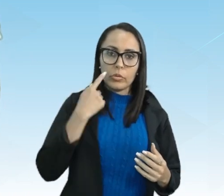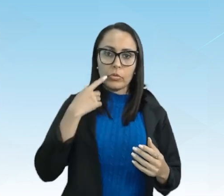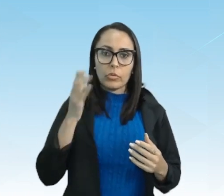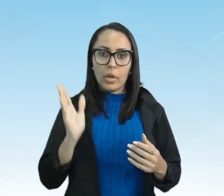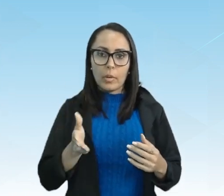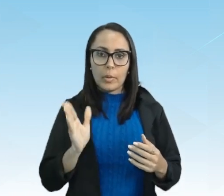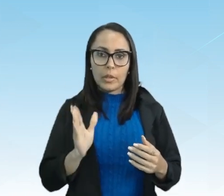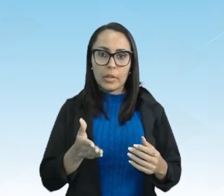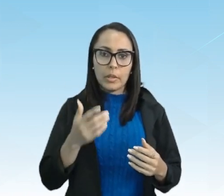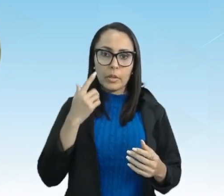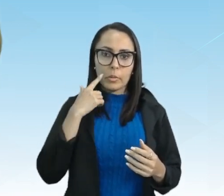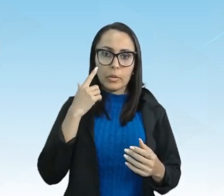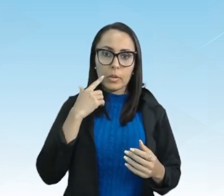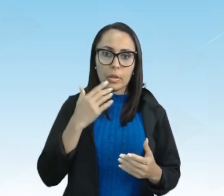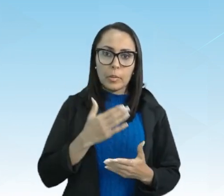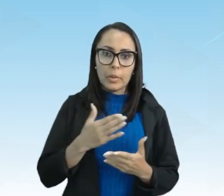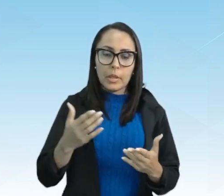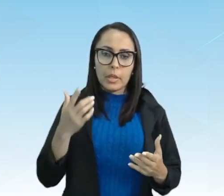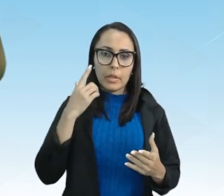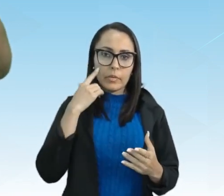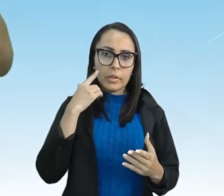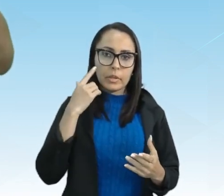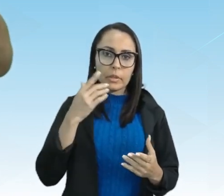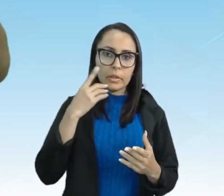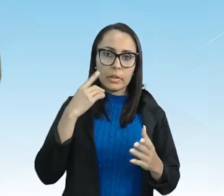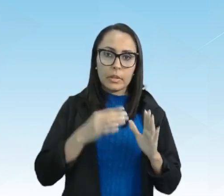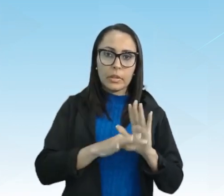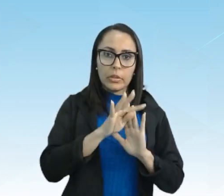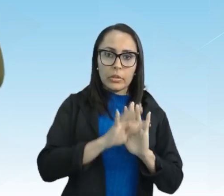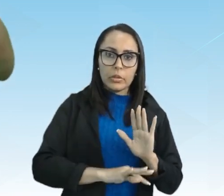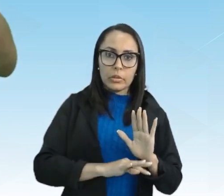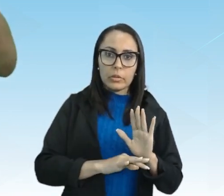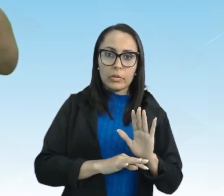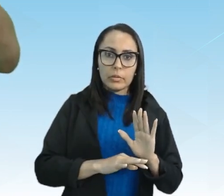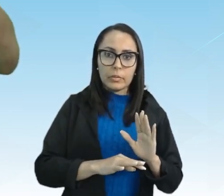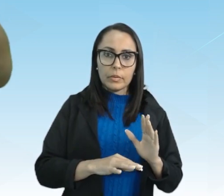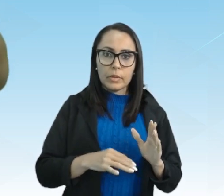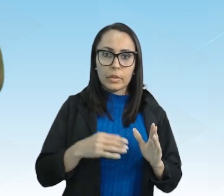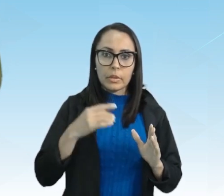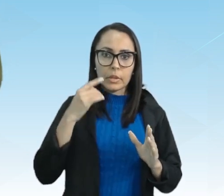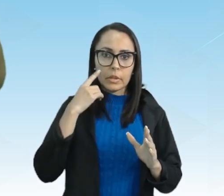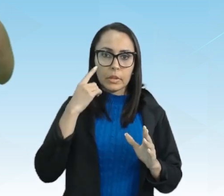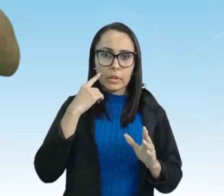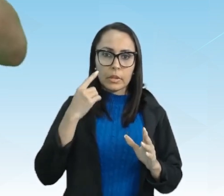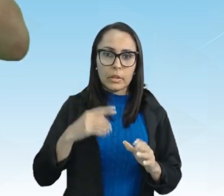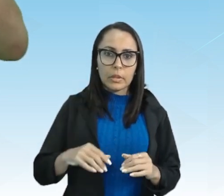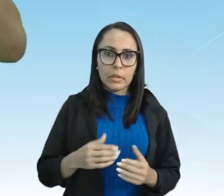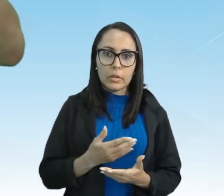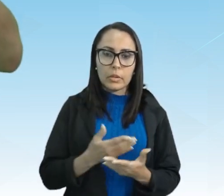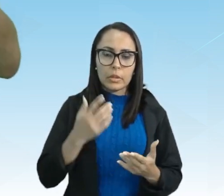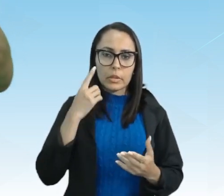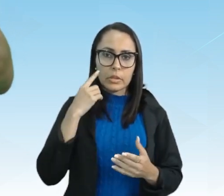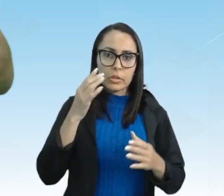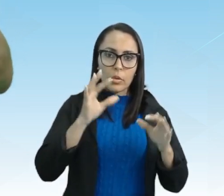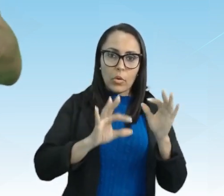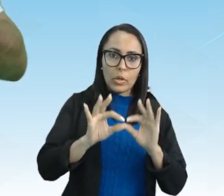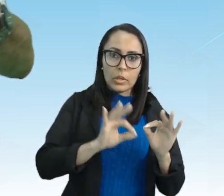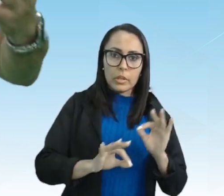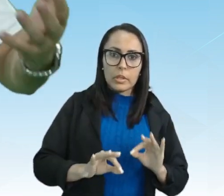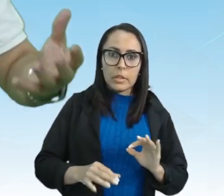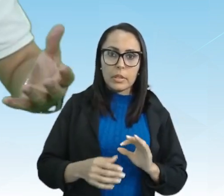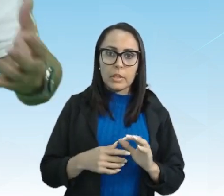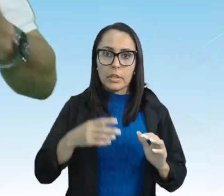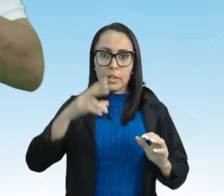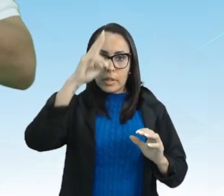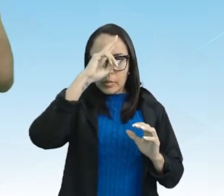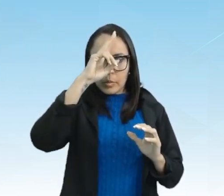anteriormente que a palavra texto vem tecido, aquilo que se tece, aquilo que se organiza e